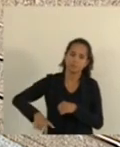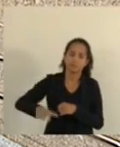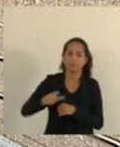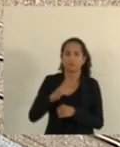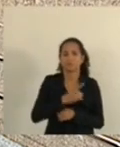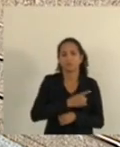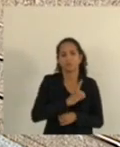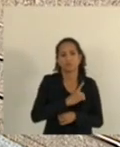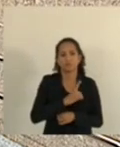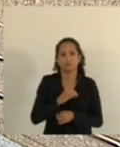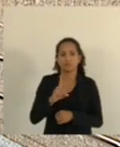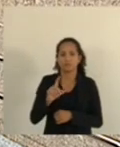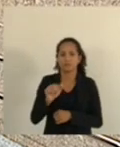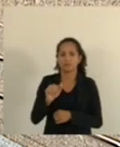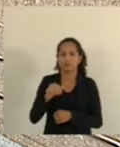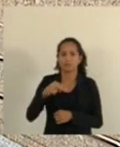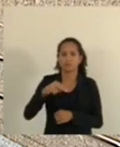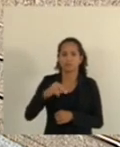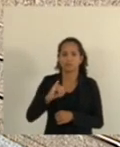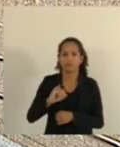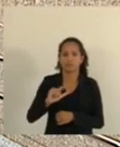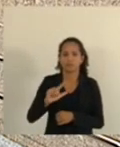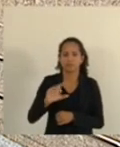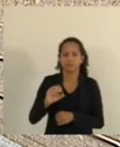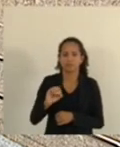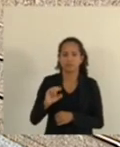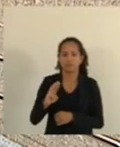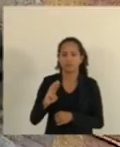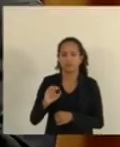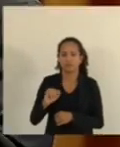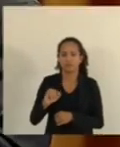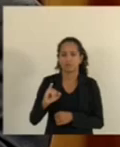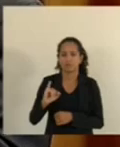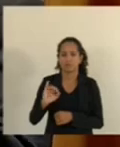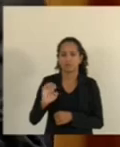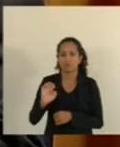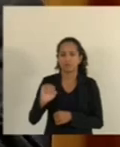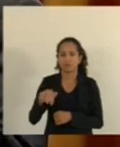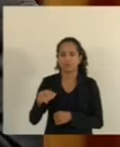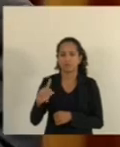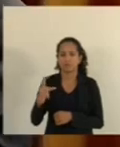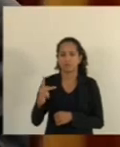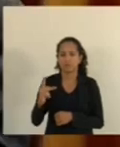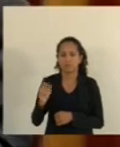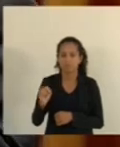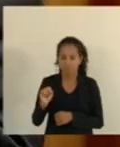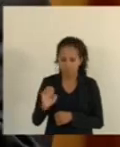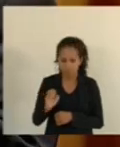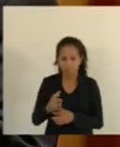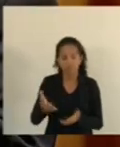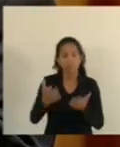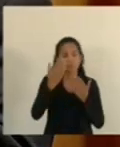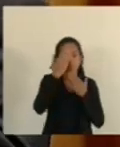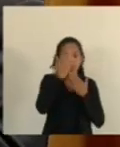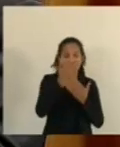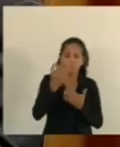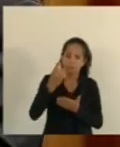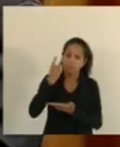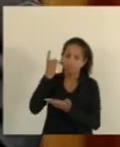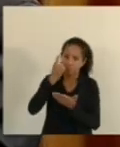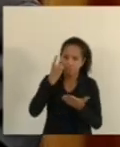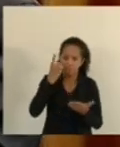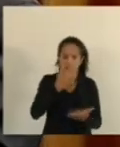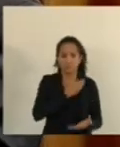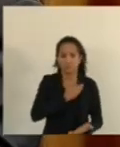Delegado Danilo Baiense Para justificar Voto Presidente Adilson Eu quero aqui Nesse momento Agradecer Aos nossos pares Agradecer O